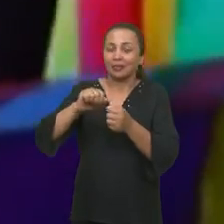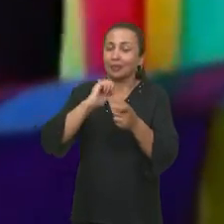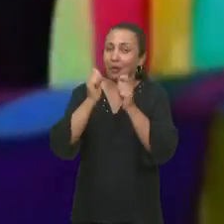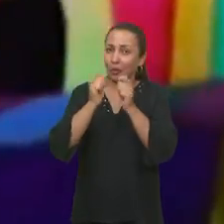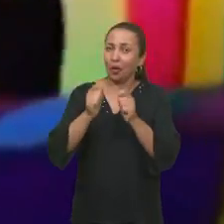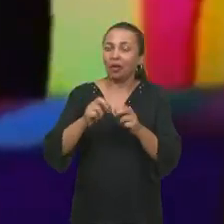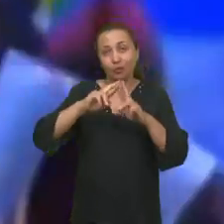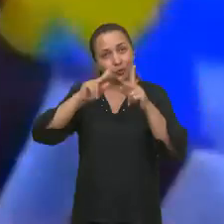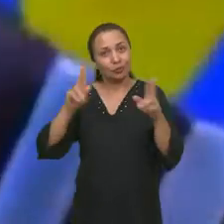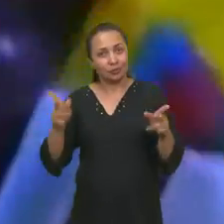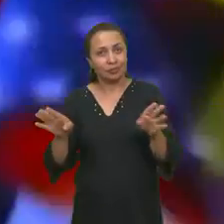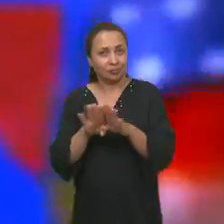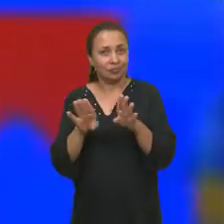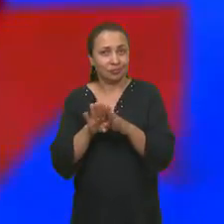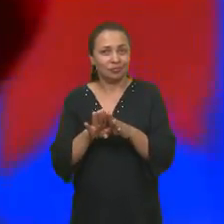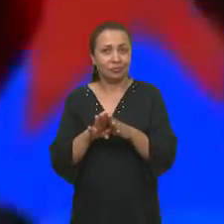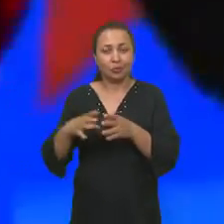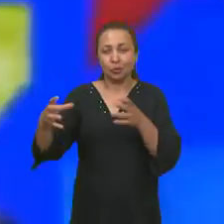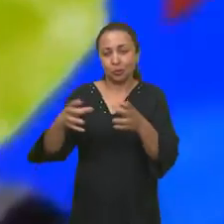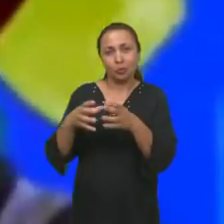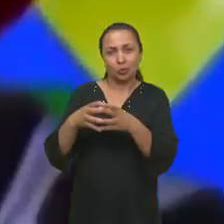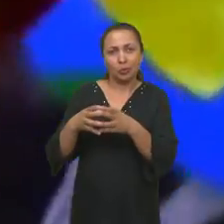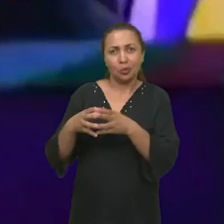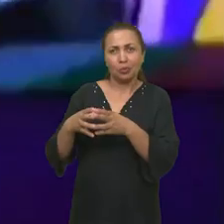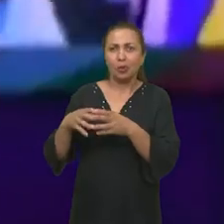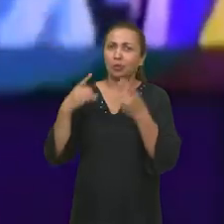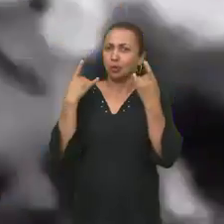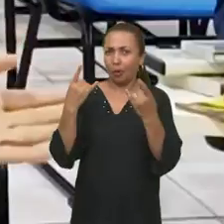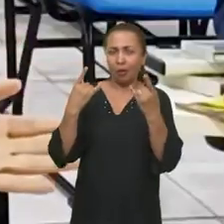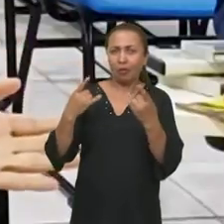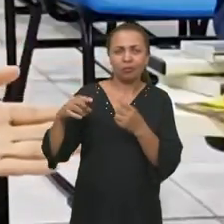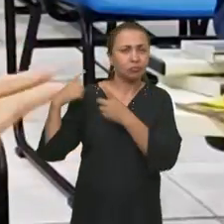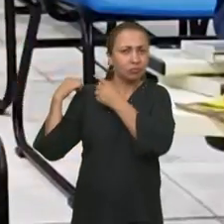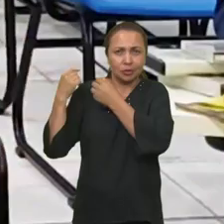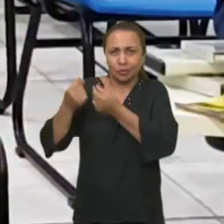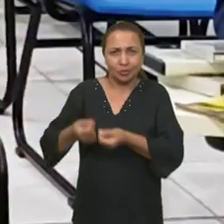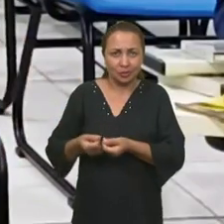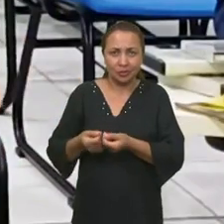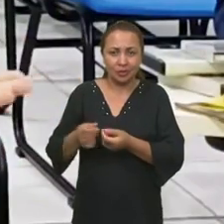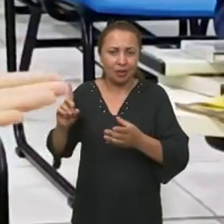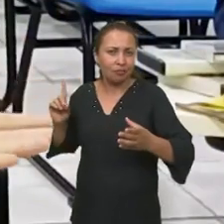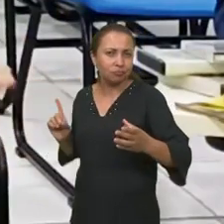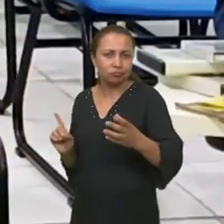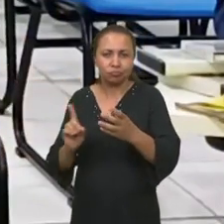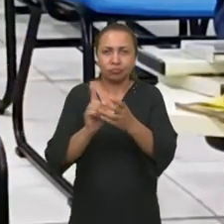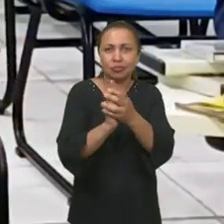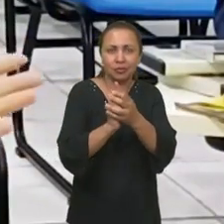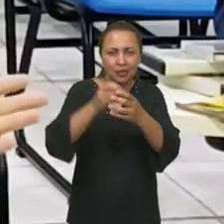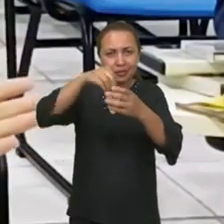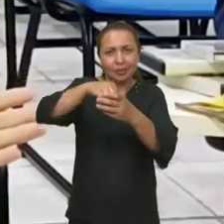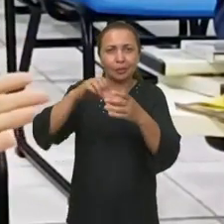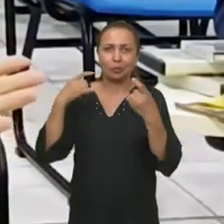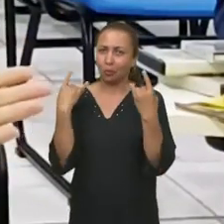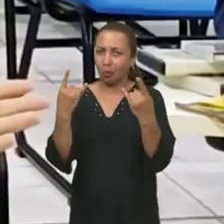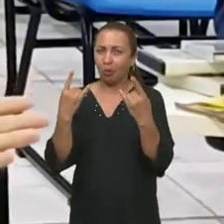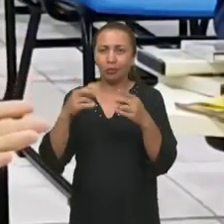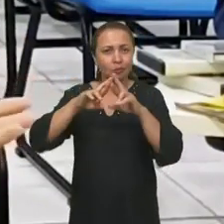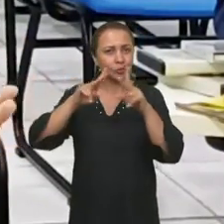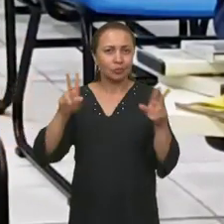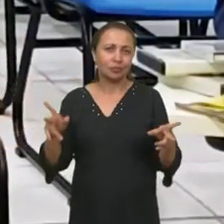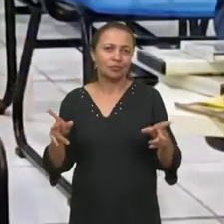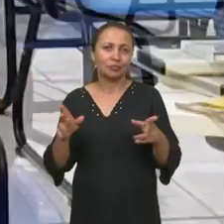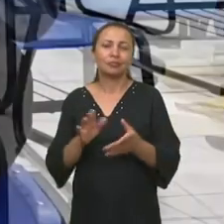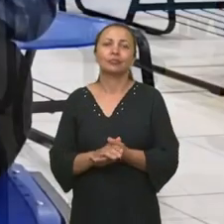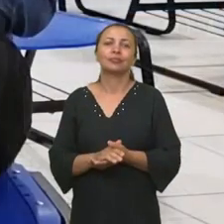palco, que eram diferenciadas da banda de rock tradicional. Eles se inseriram no rock de uma forma totalmente